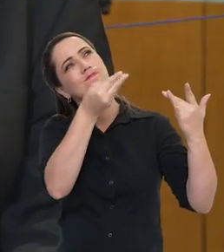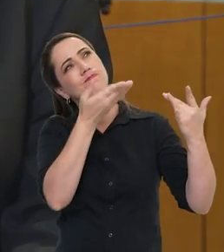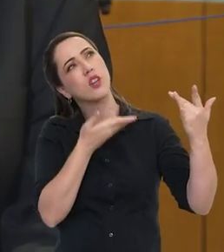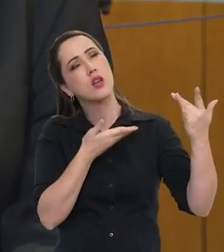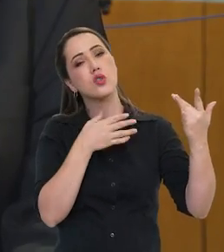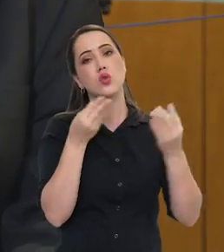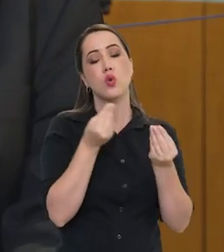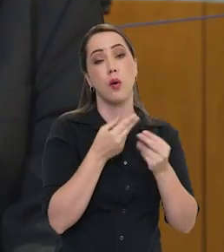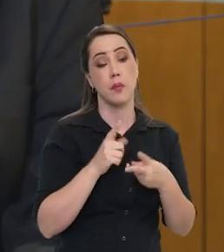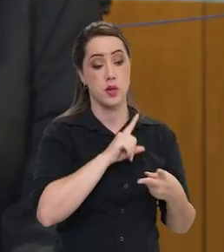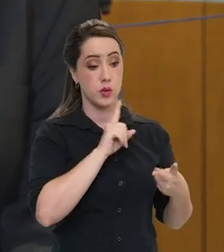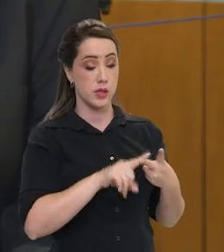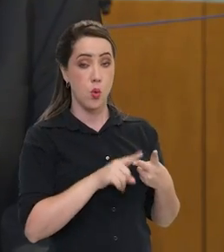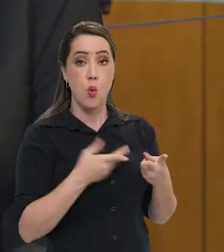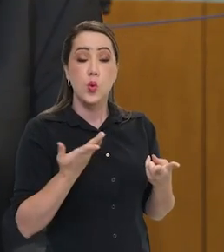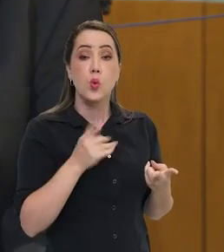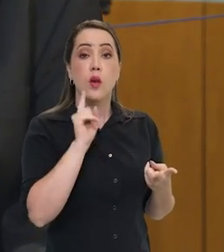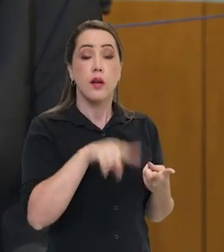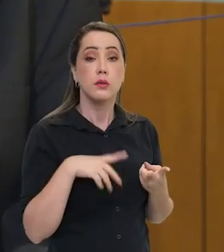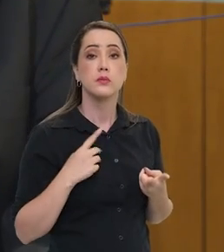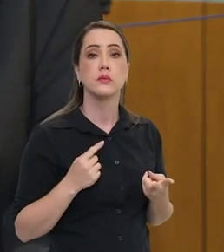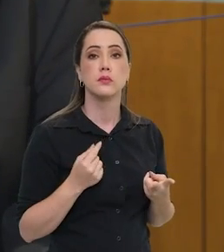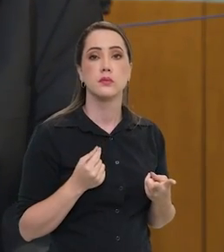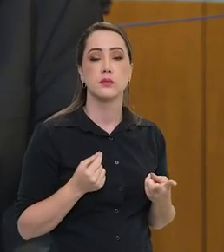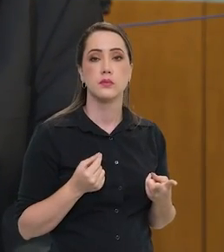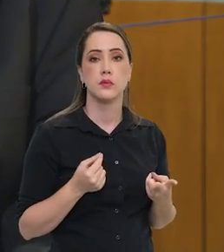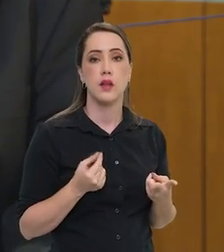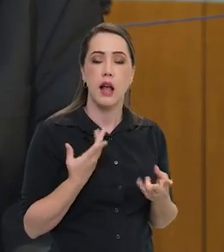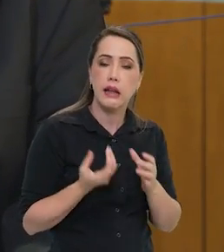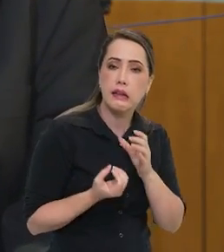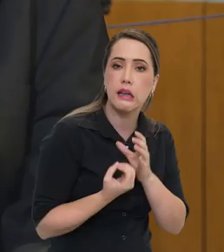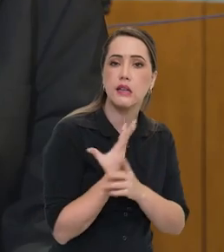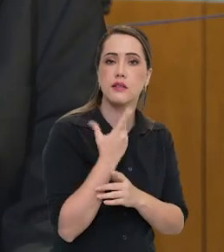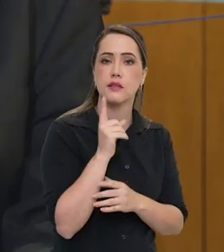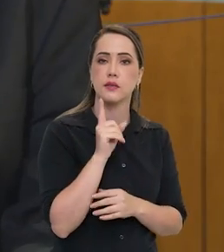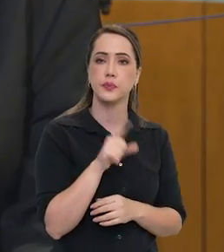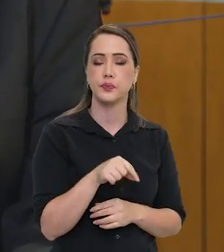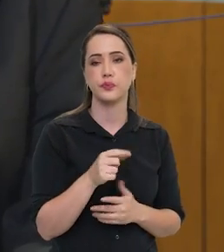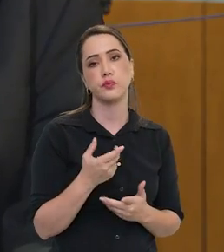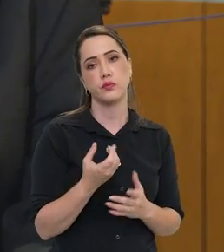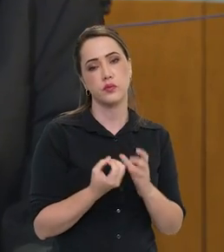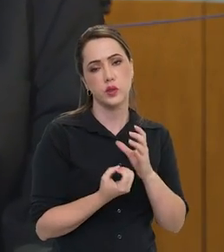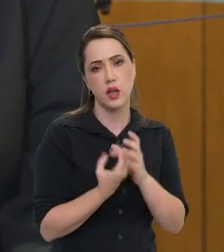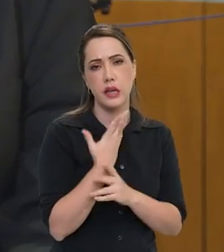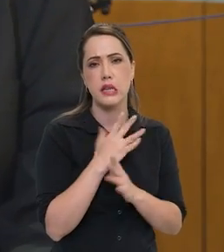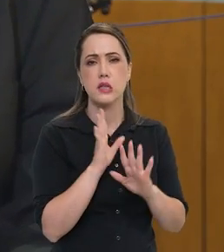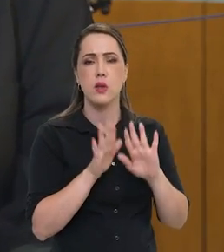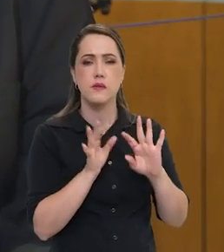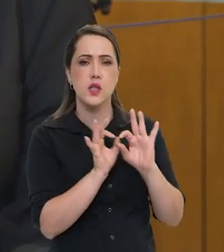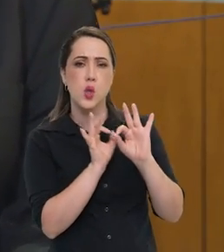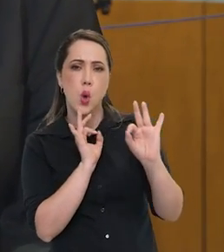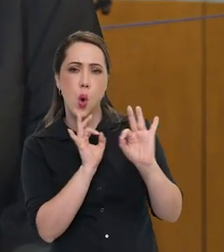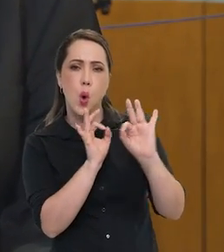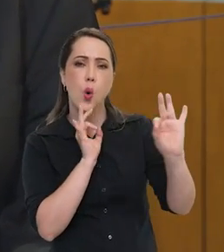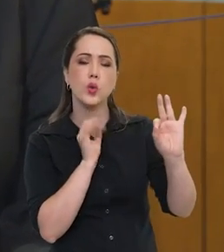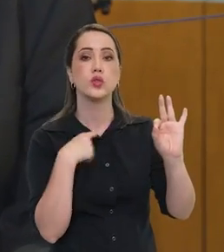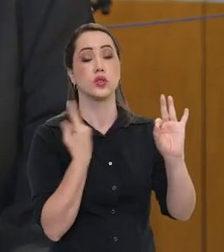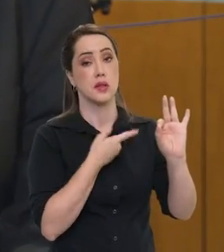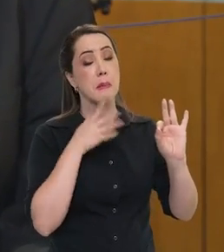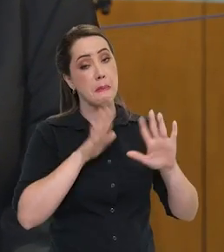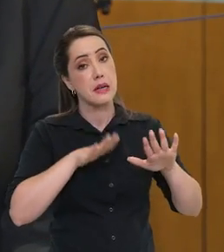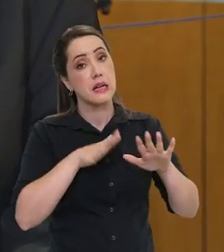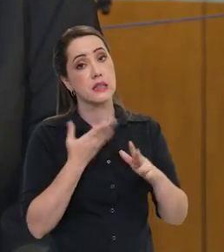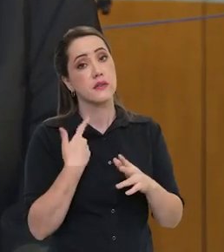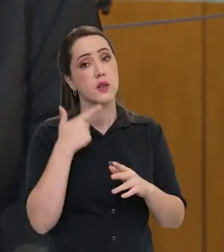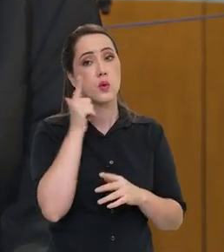aqui na Terra. A segunda motivação é a instalação, e isso está um pouco distante ainda no tempo,